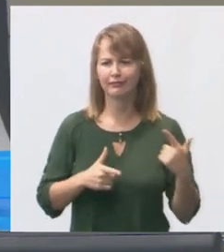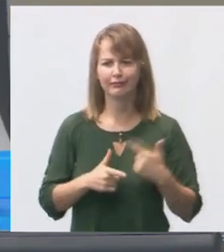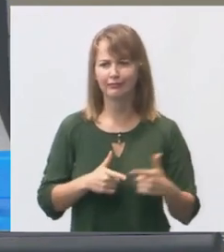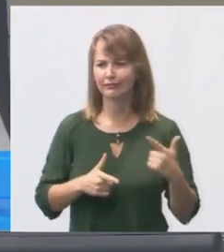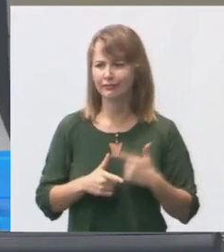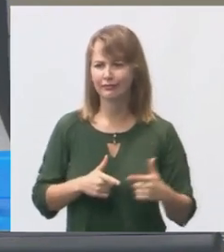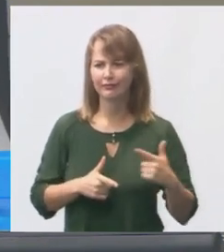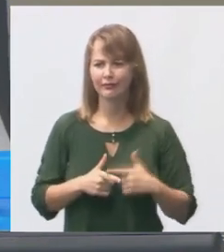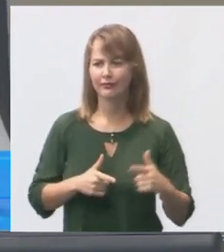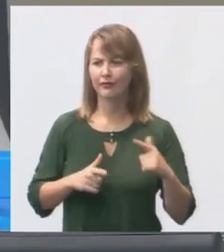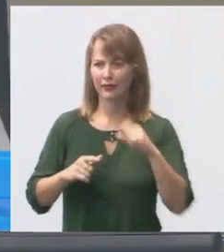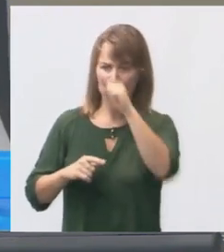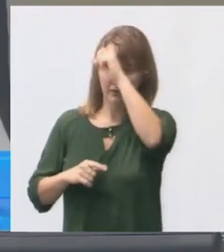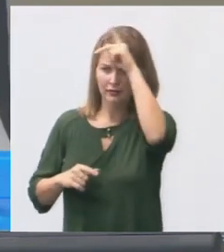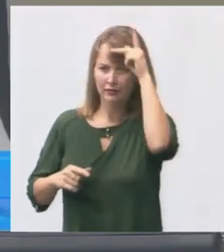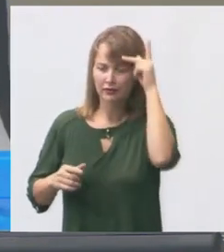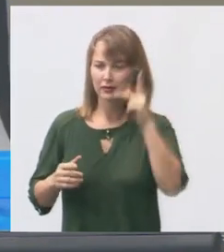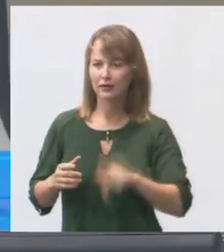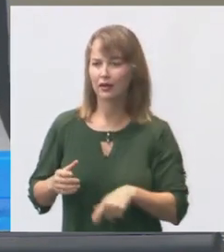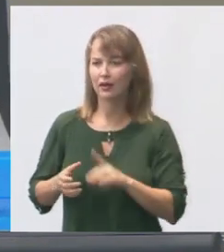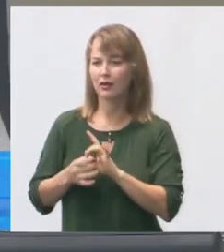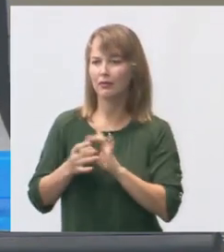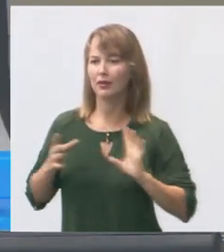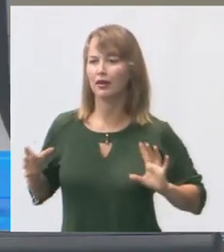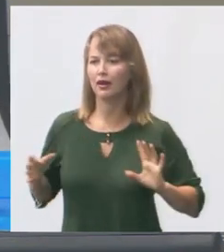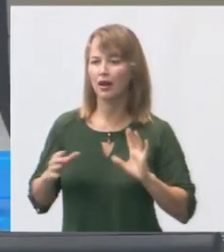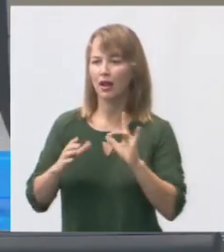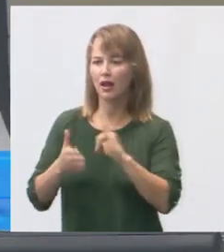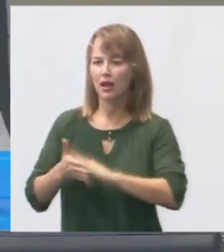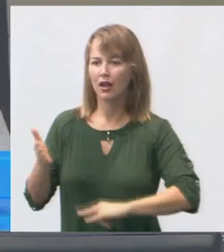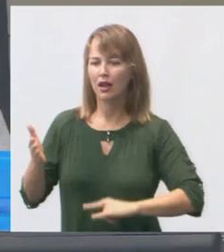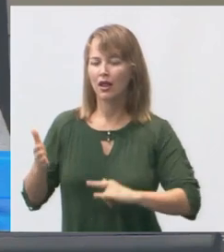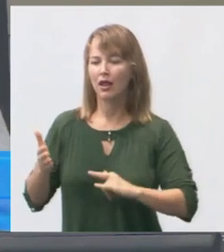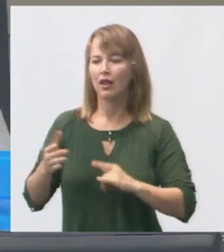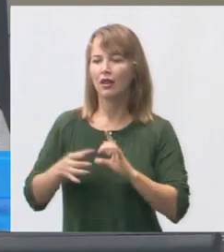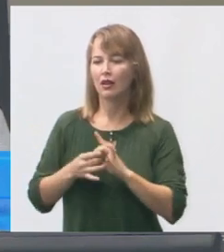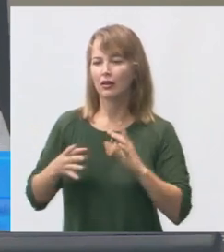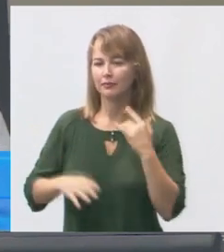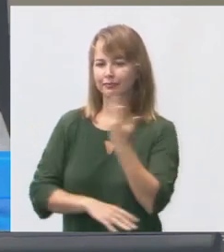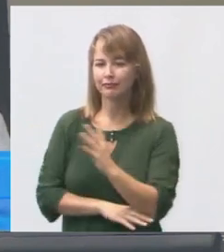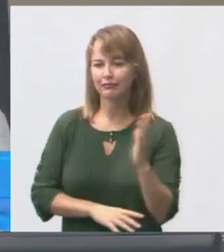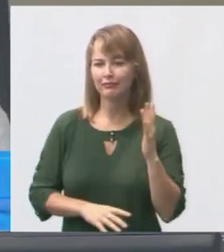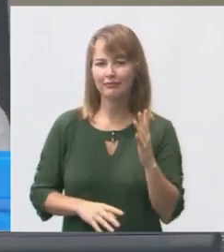Prefeitura que emite a licença de uma obra dela mesma e demora, né? Então, é um negócio que a gente não consegue entender.